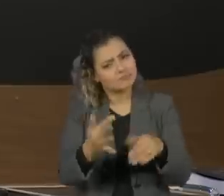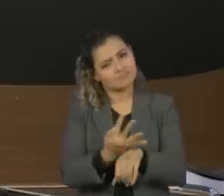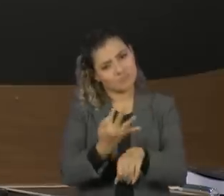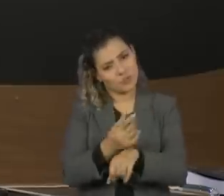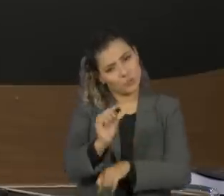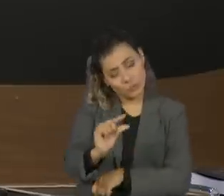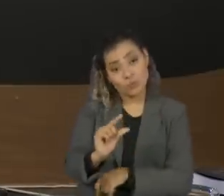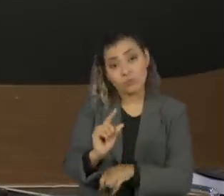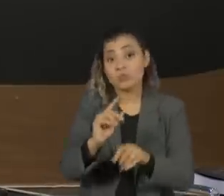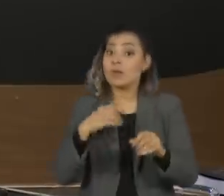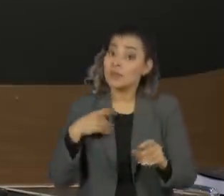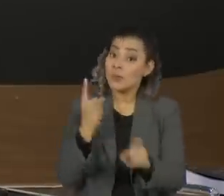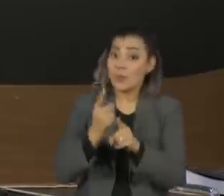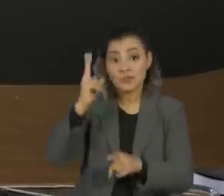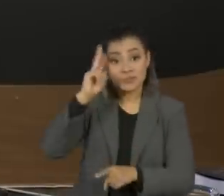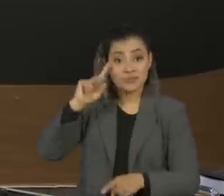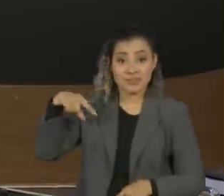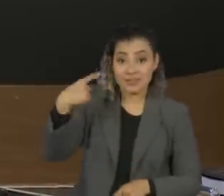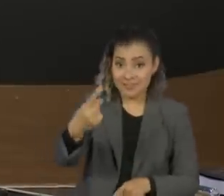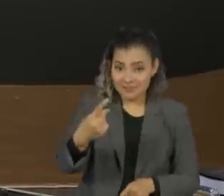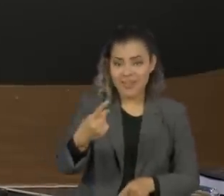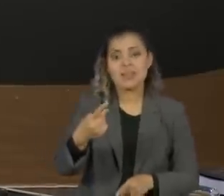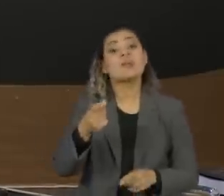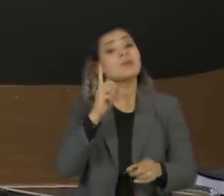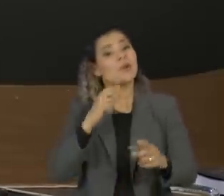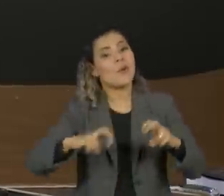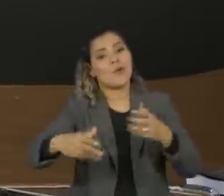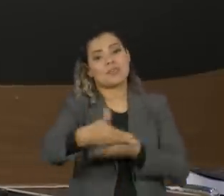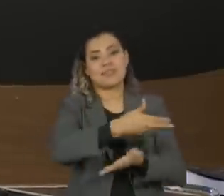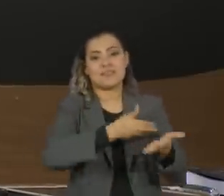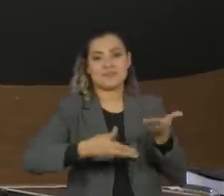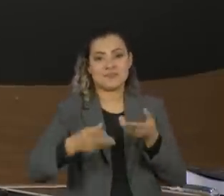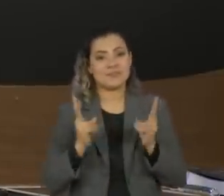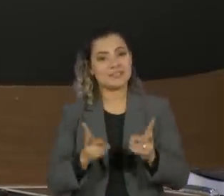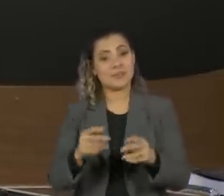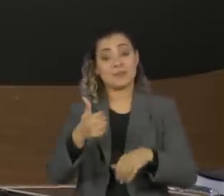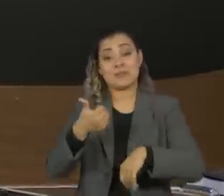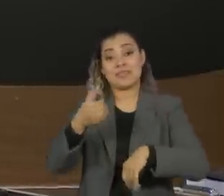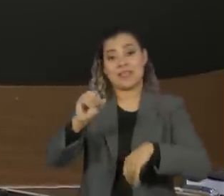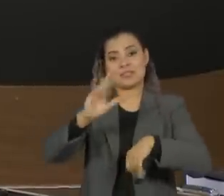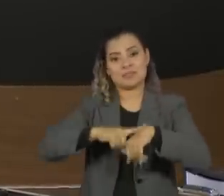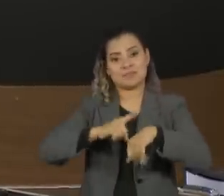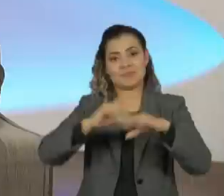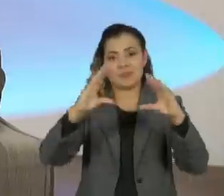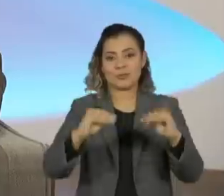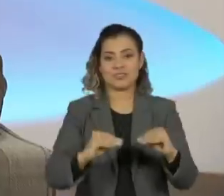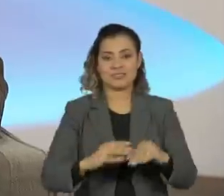puderem e até a próxima segunda-feira para mais um Roda Viva, sempre às 10 da noite.